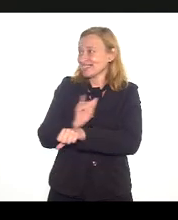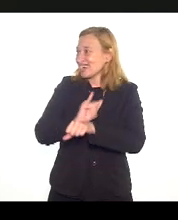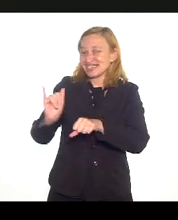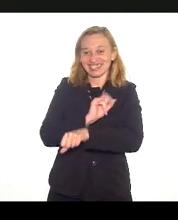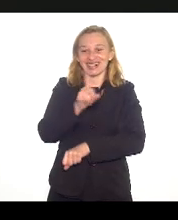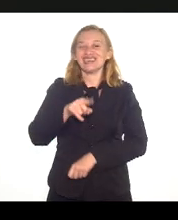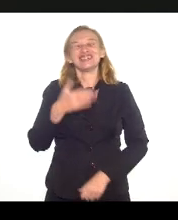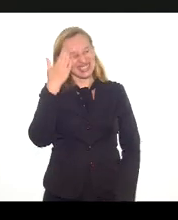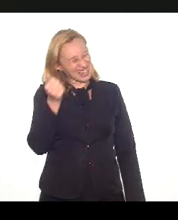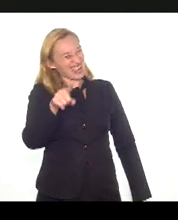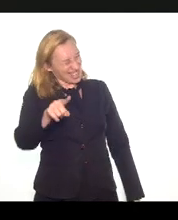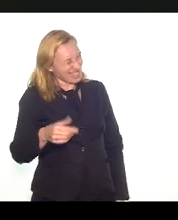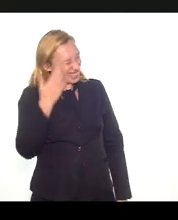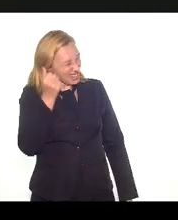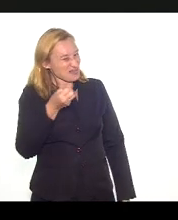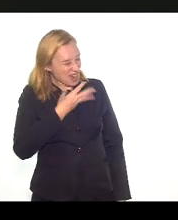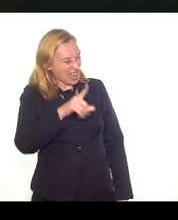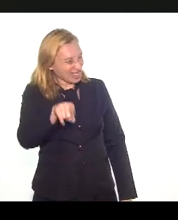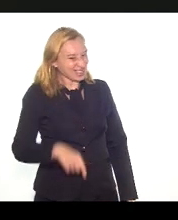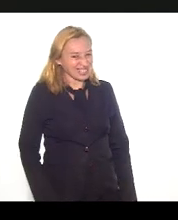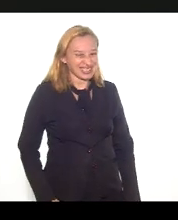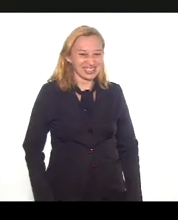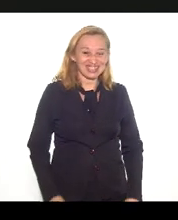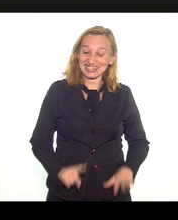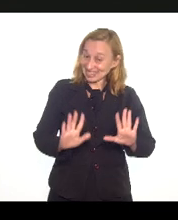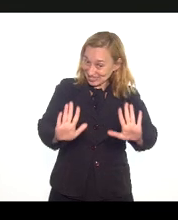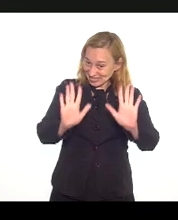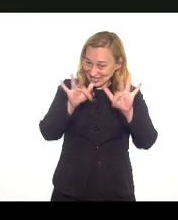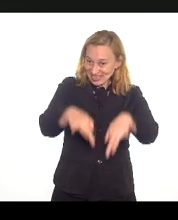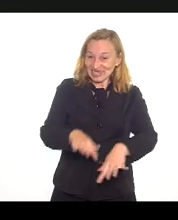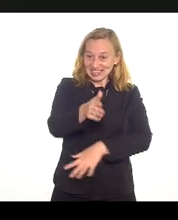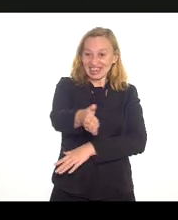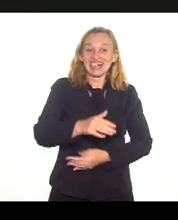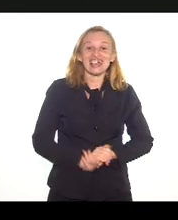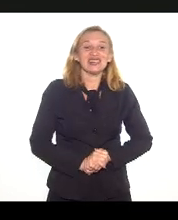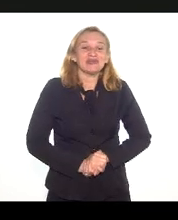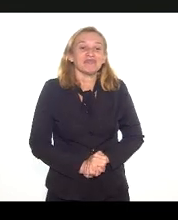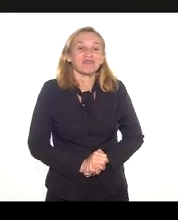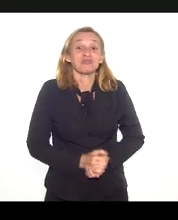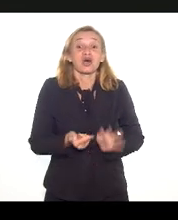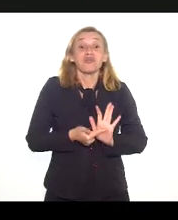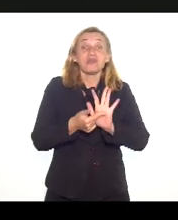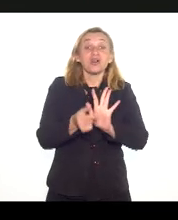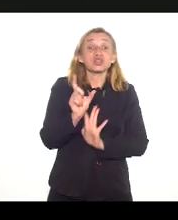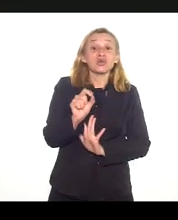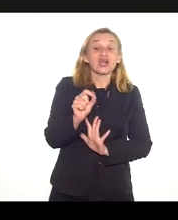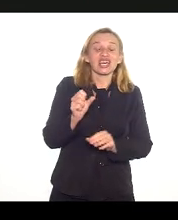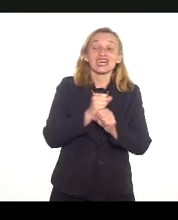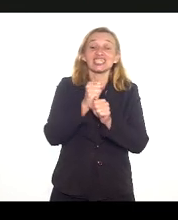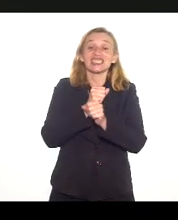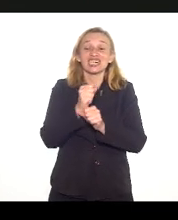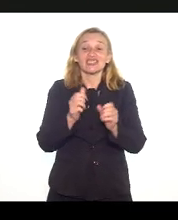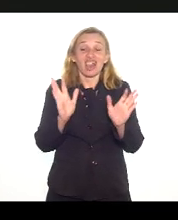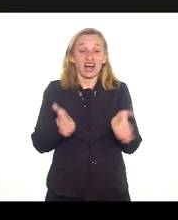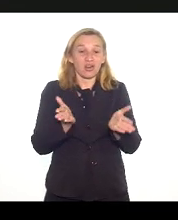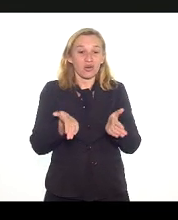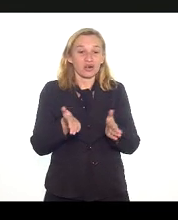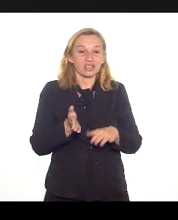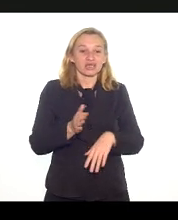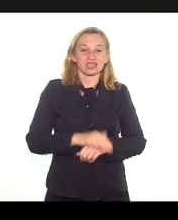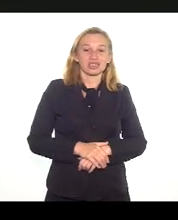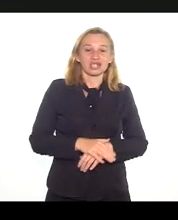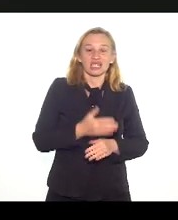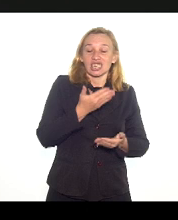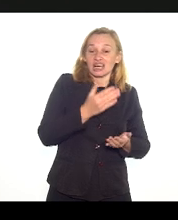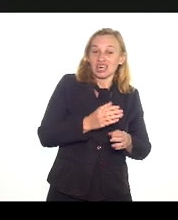saiu bem, viu? Isso saiu bem. Mas, enfim, aqui, gente, quer dizer, mostra que este ano quem mais cresceu e